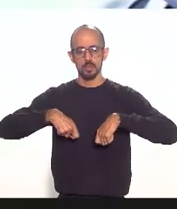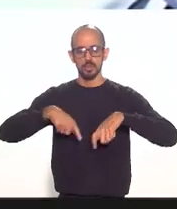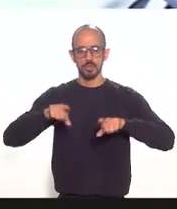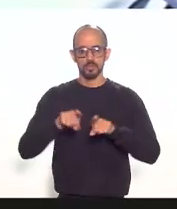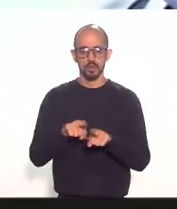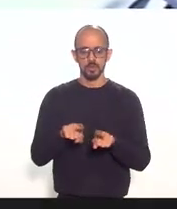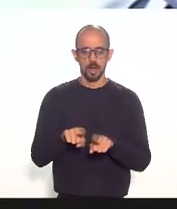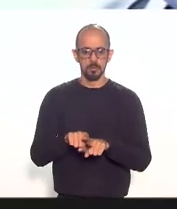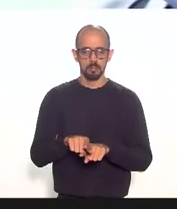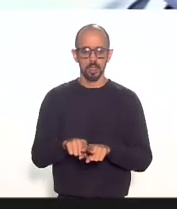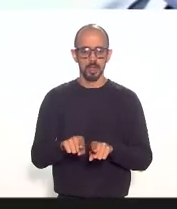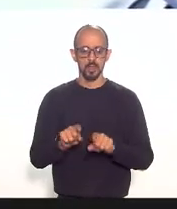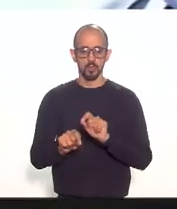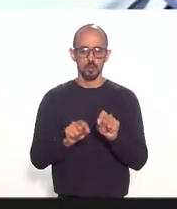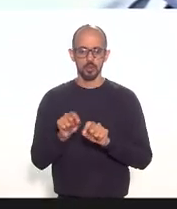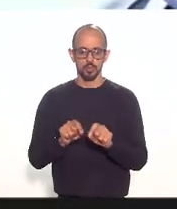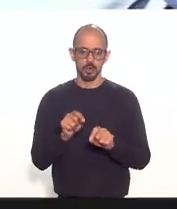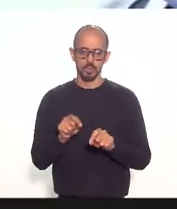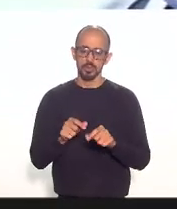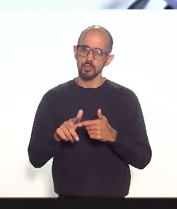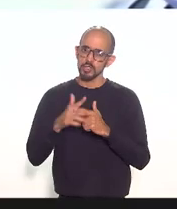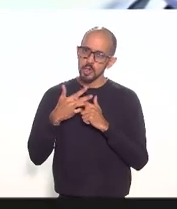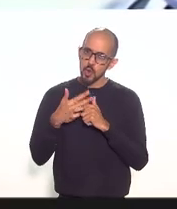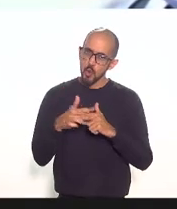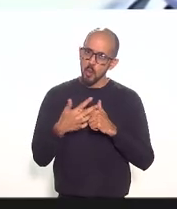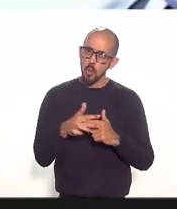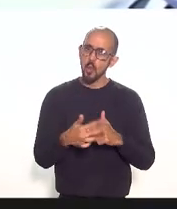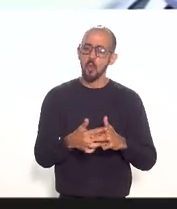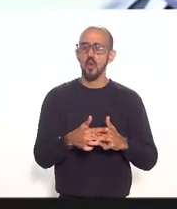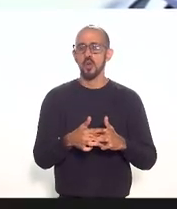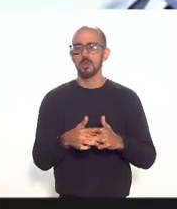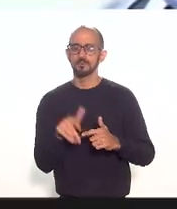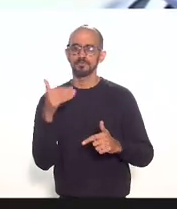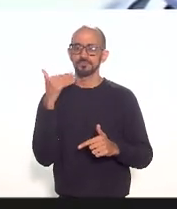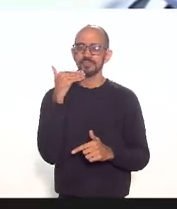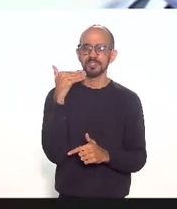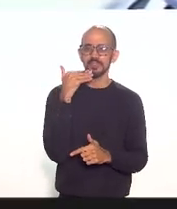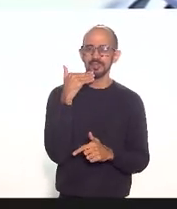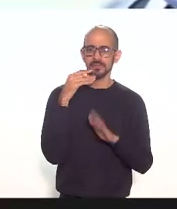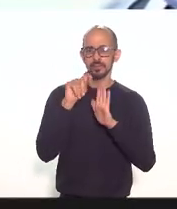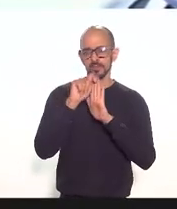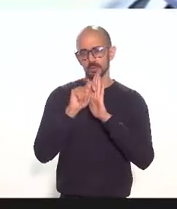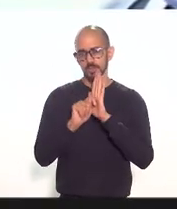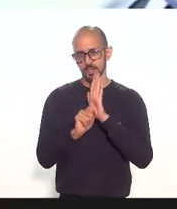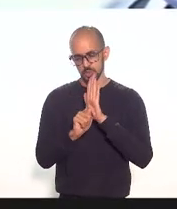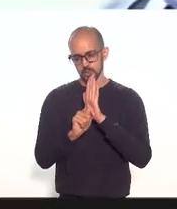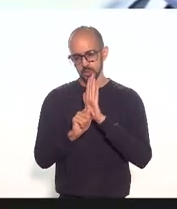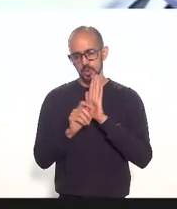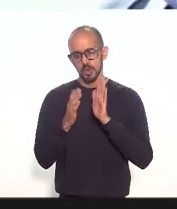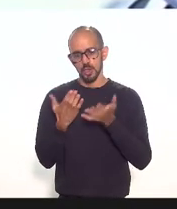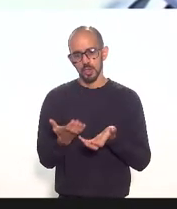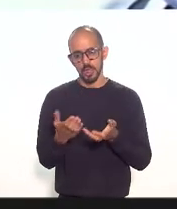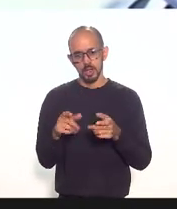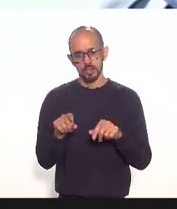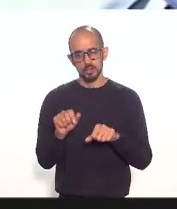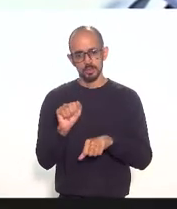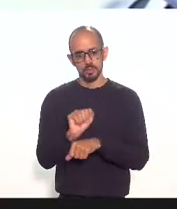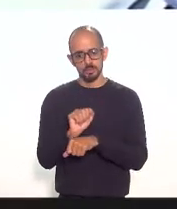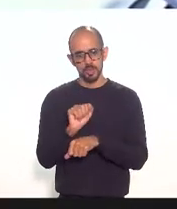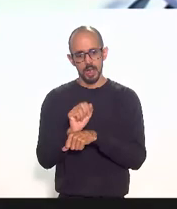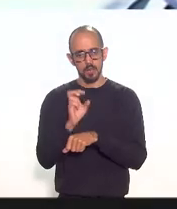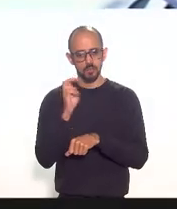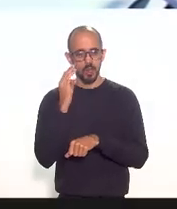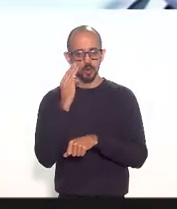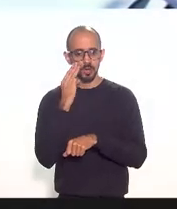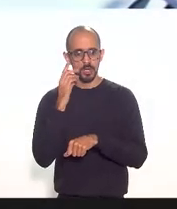de você corrigir imperfeições na redação queria só explicar o deputado Valdeck que